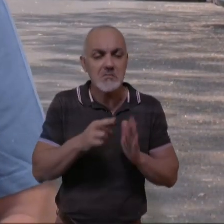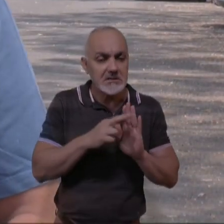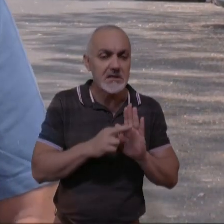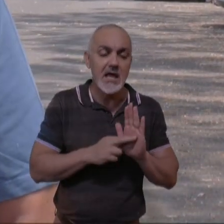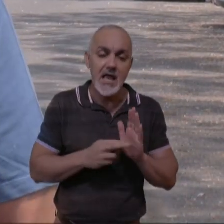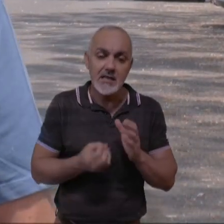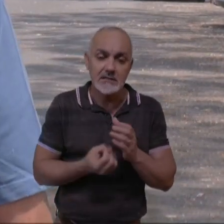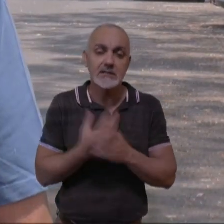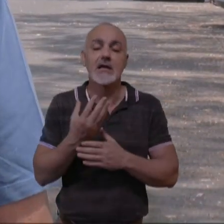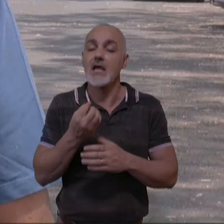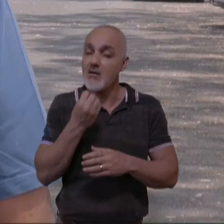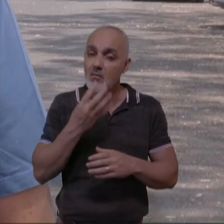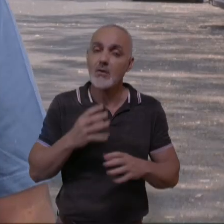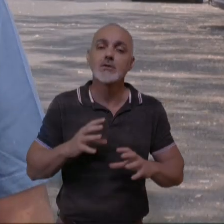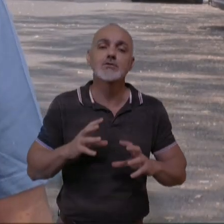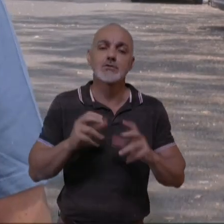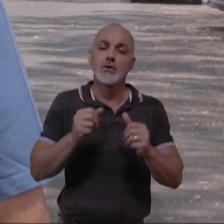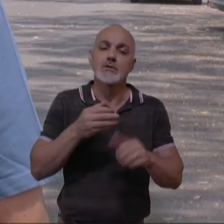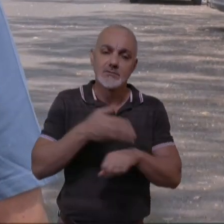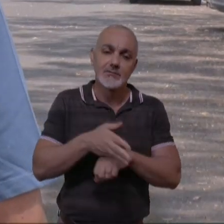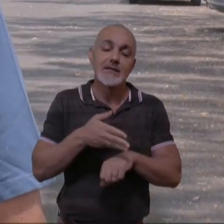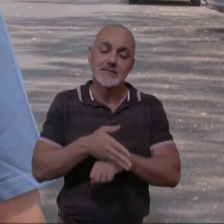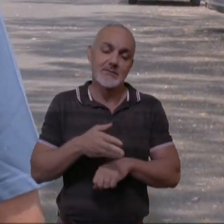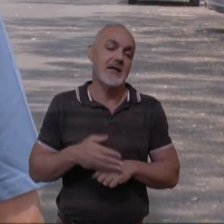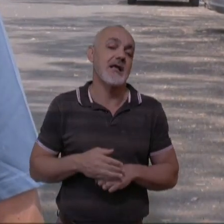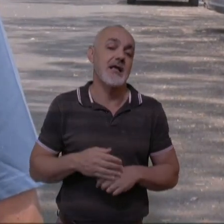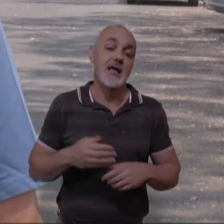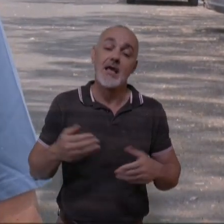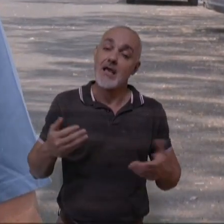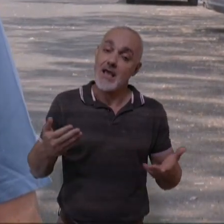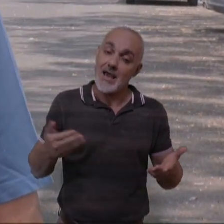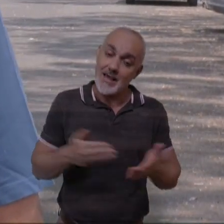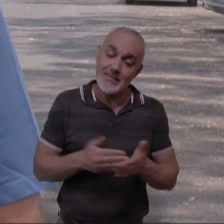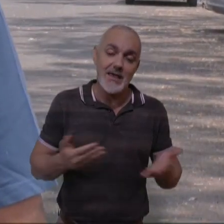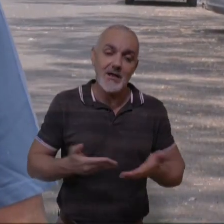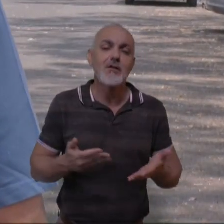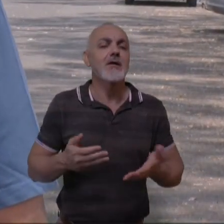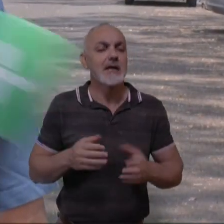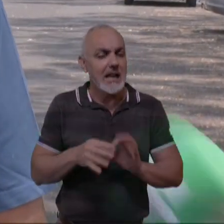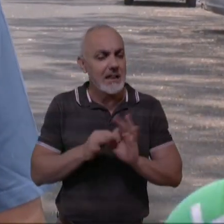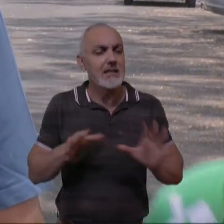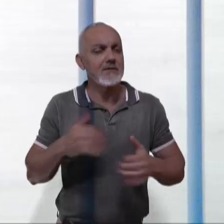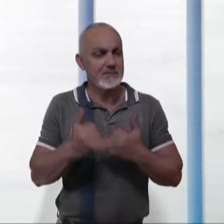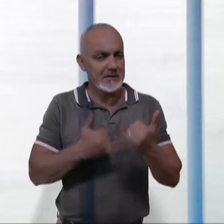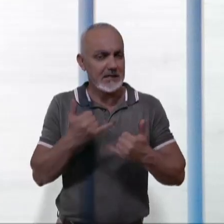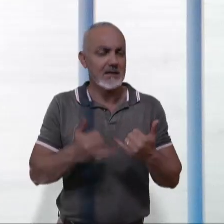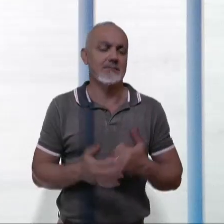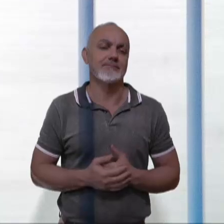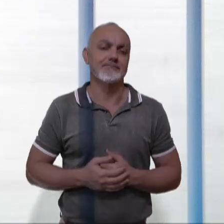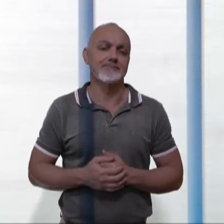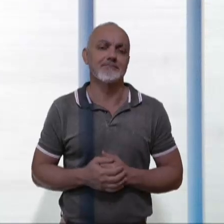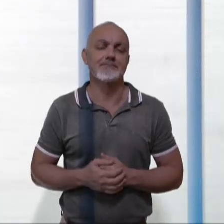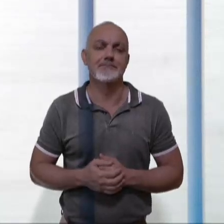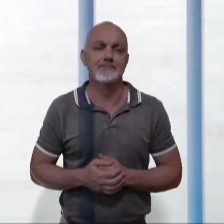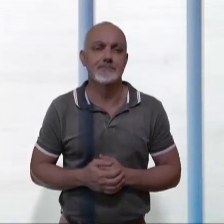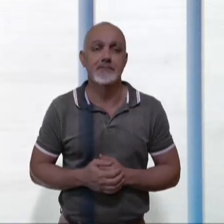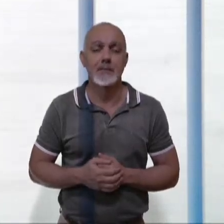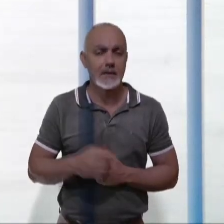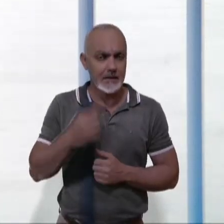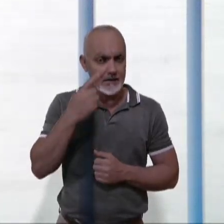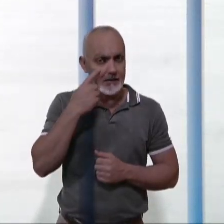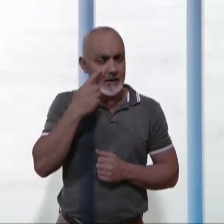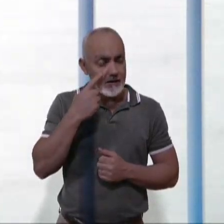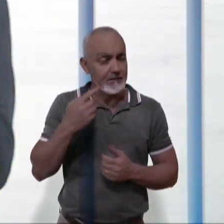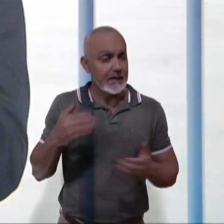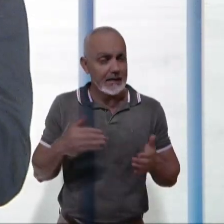regras, que é bom para todos. Mas, por enquanto, a gente está deixando o pessoal brincar à vontade. Bom, como vocês viram,